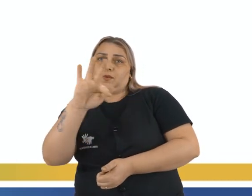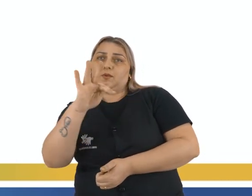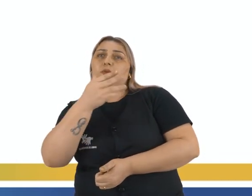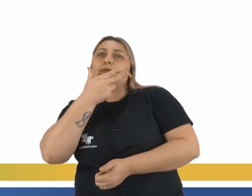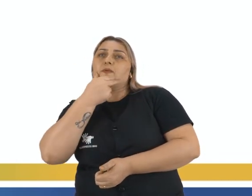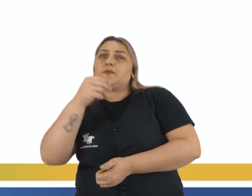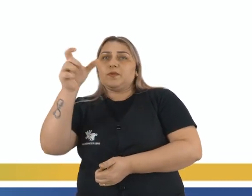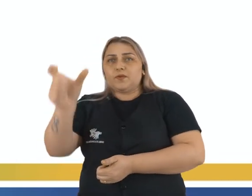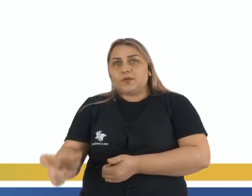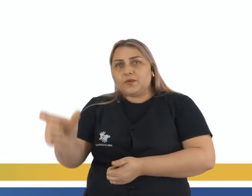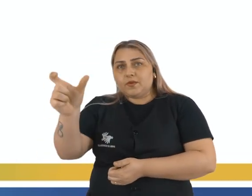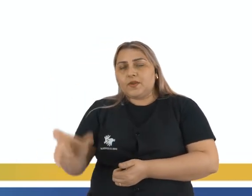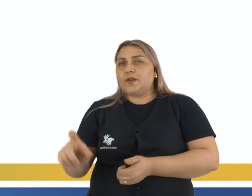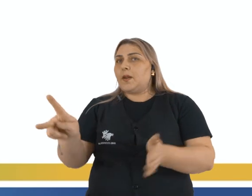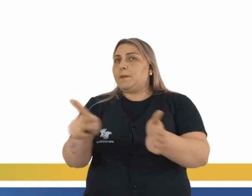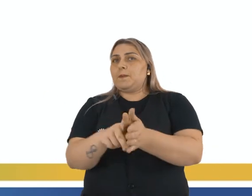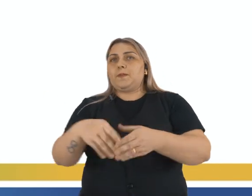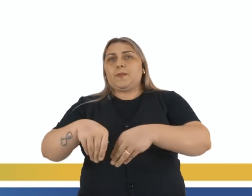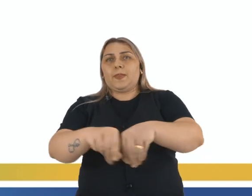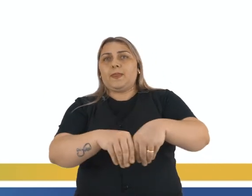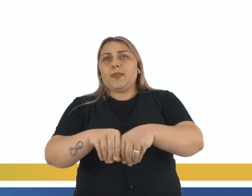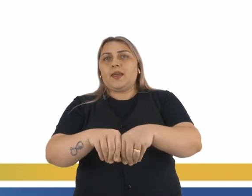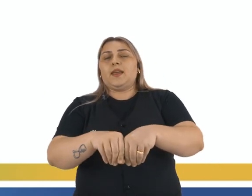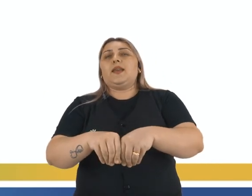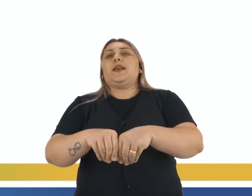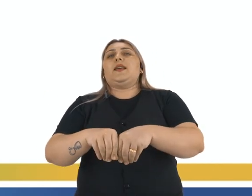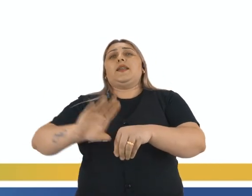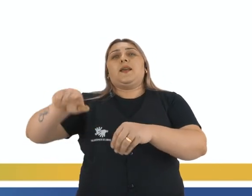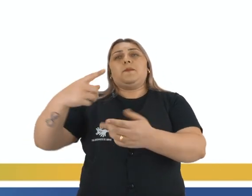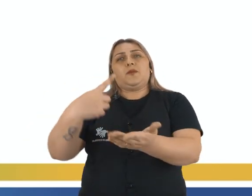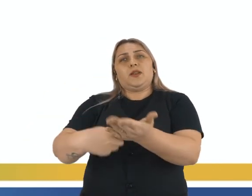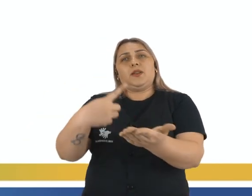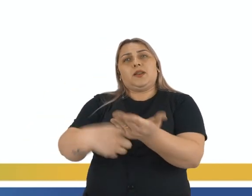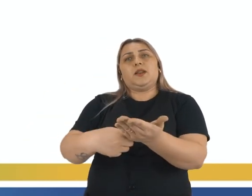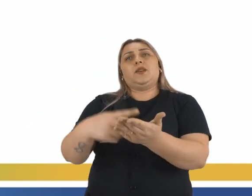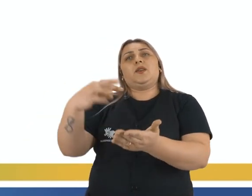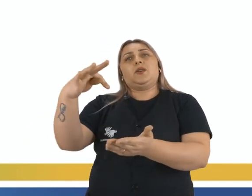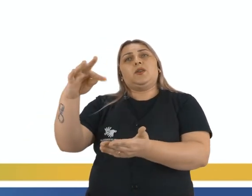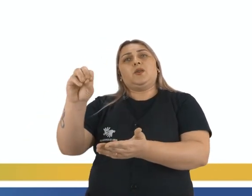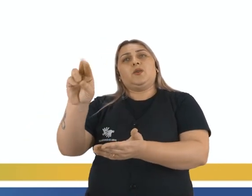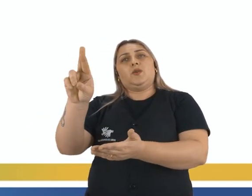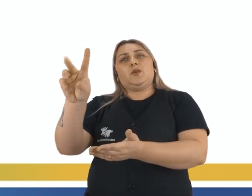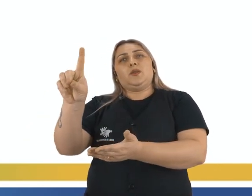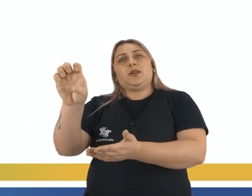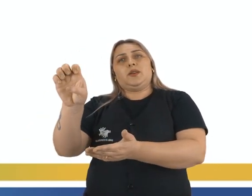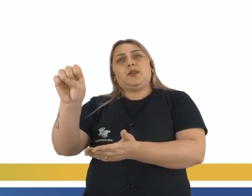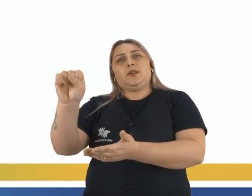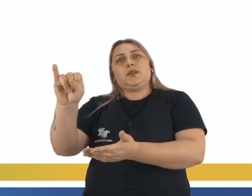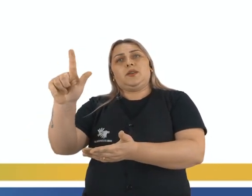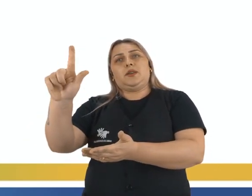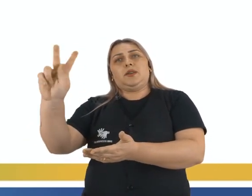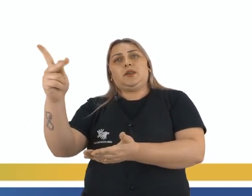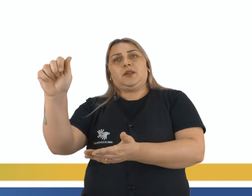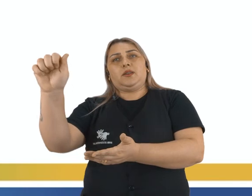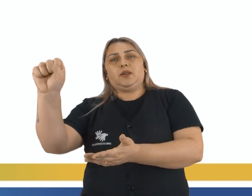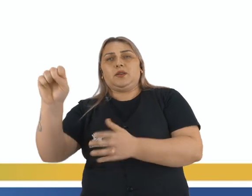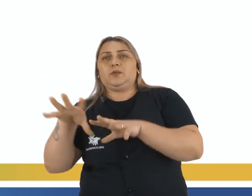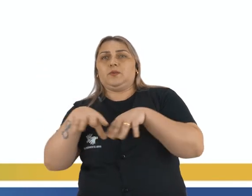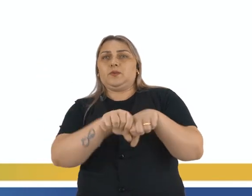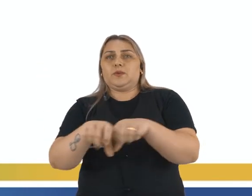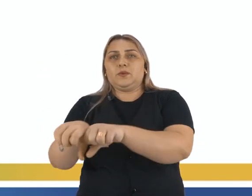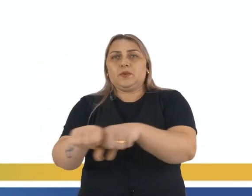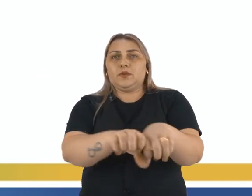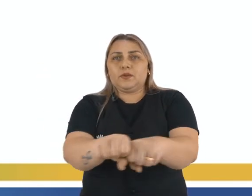proprietários das terras pelas leis, né, da época, como o Tratado de Tordesilhas, aos poucos, eles começaram a ocupar as regiões de São